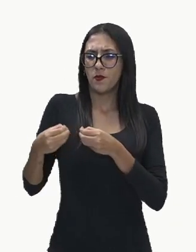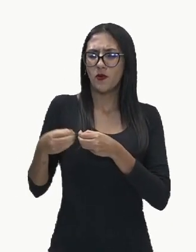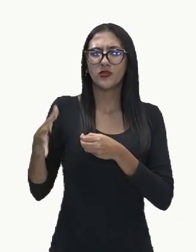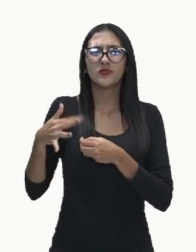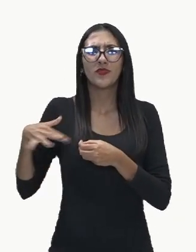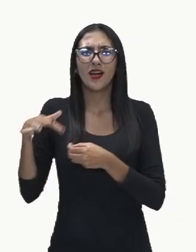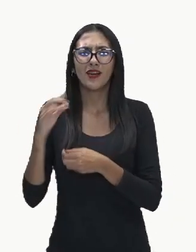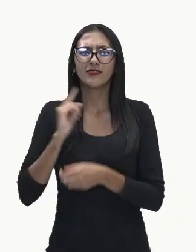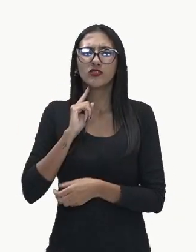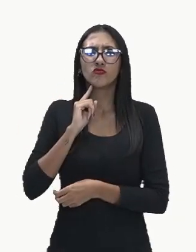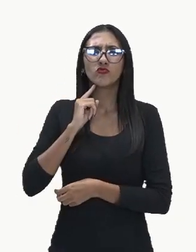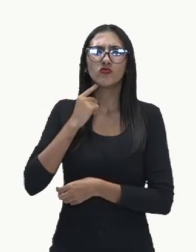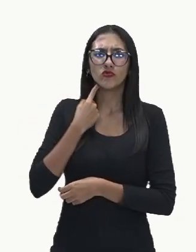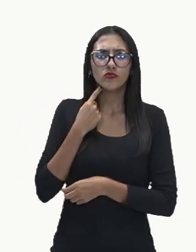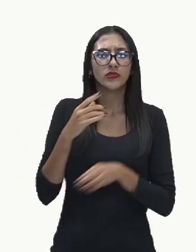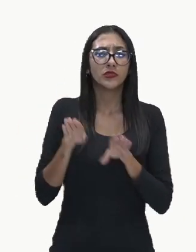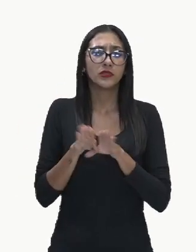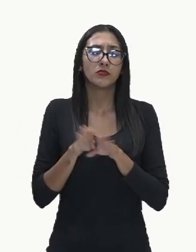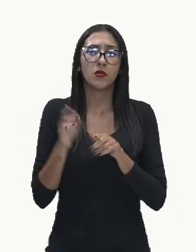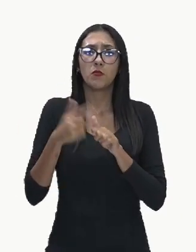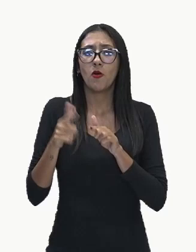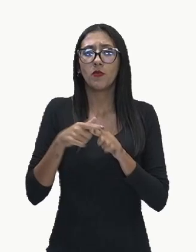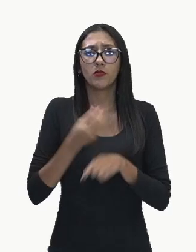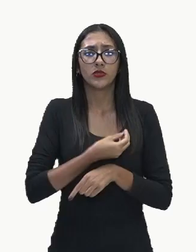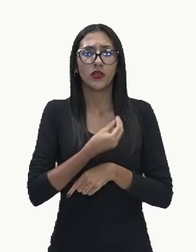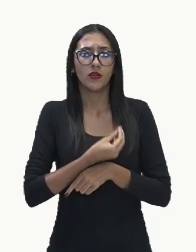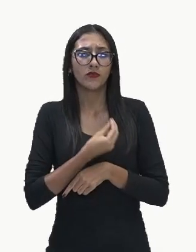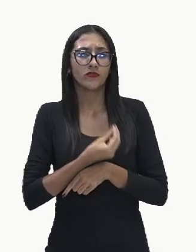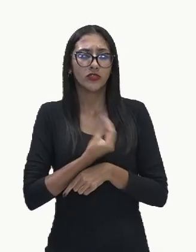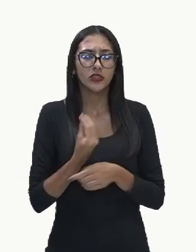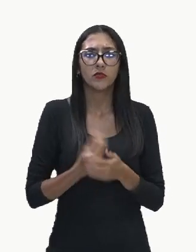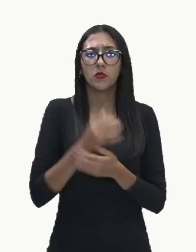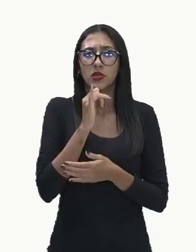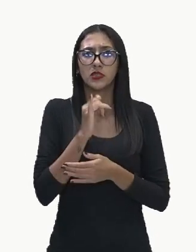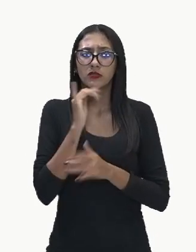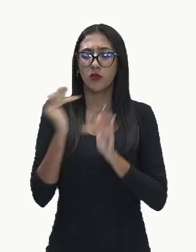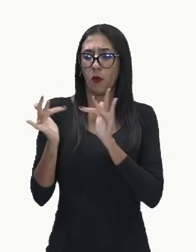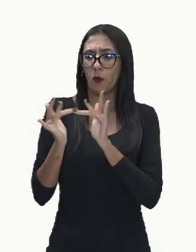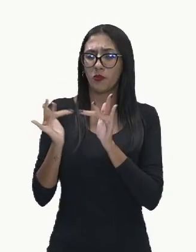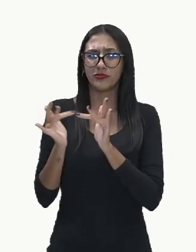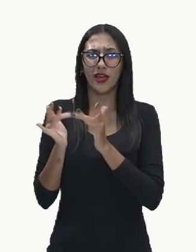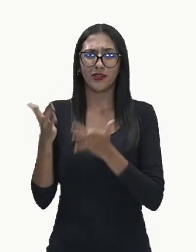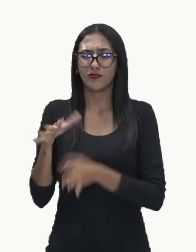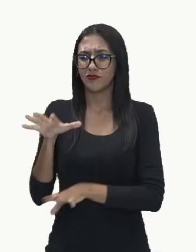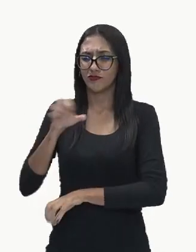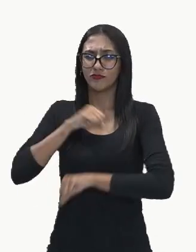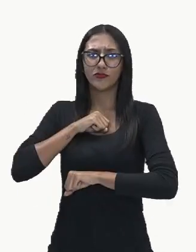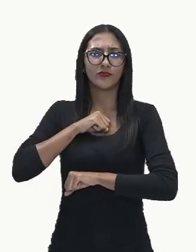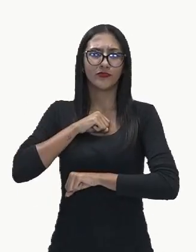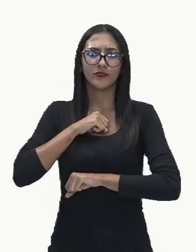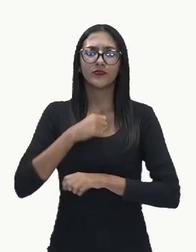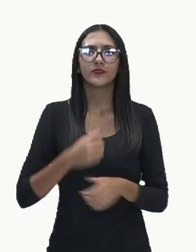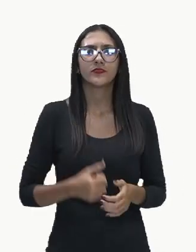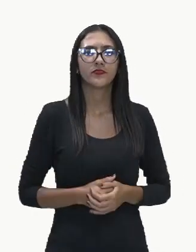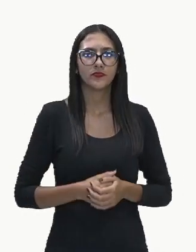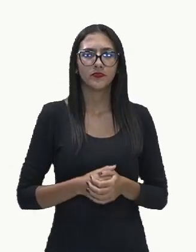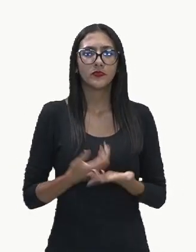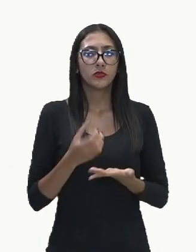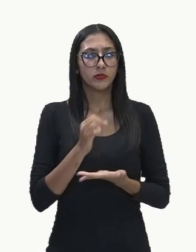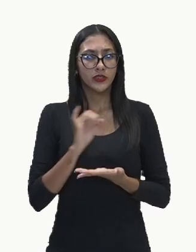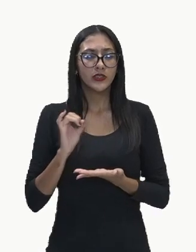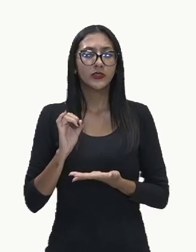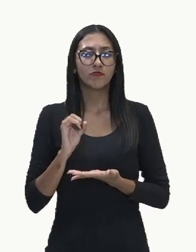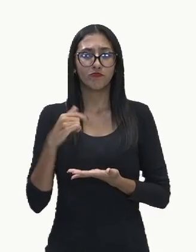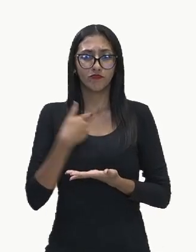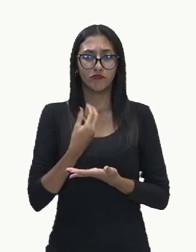reduz a qualidade de vida, aumentando a exposição de poluentes. Então, se nós moramos, quanto